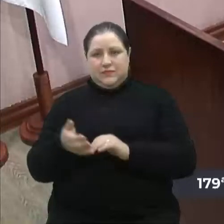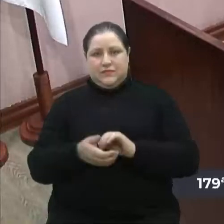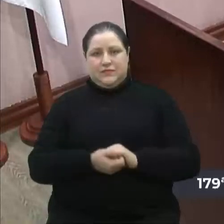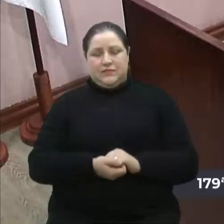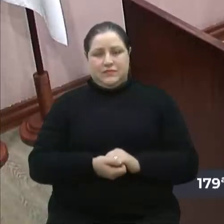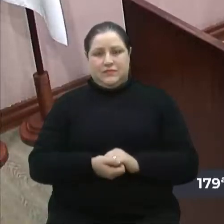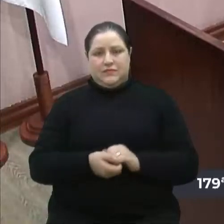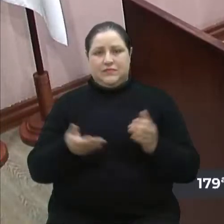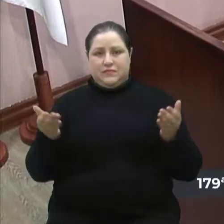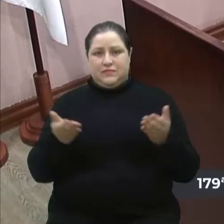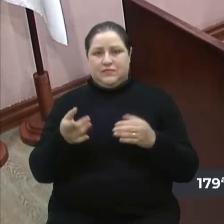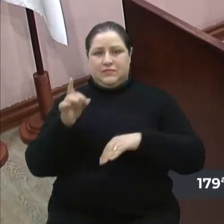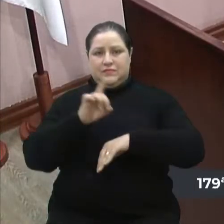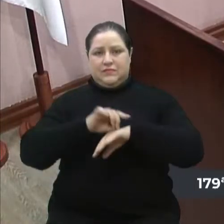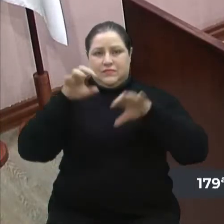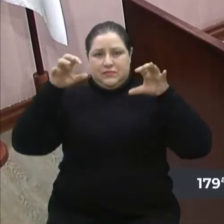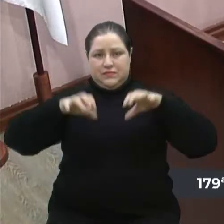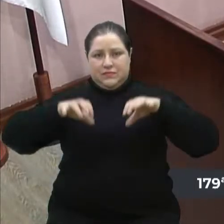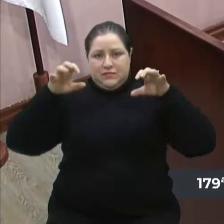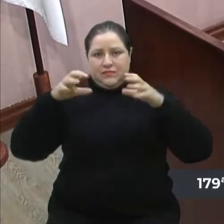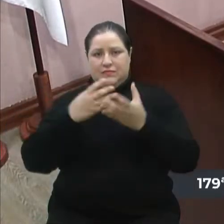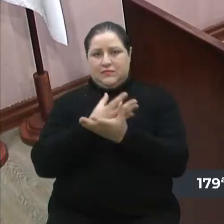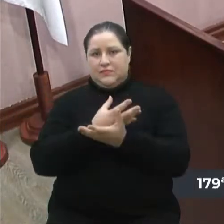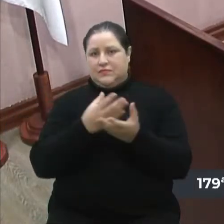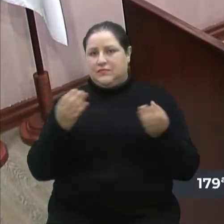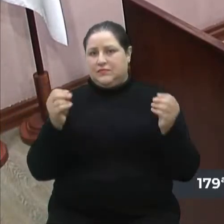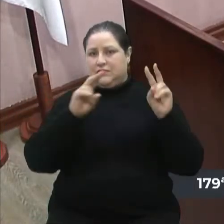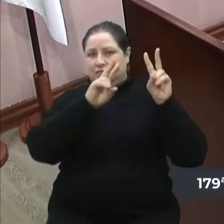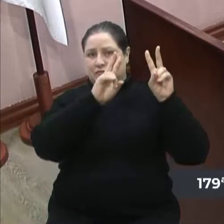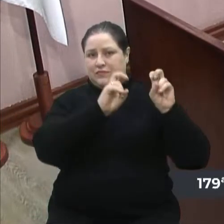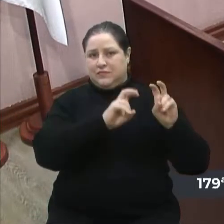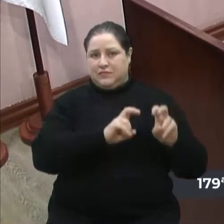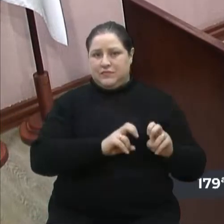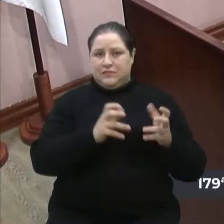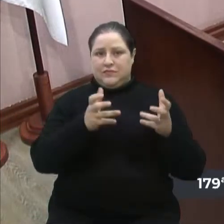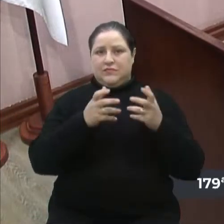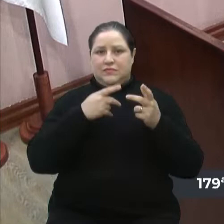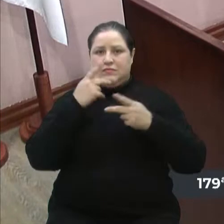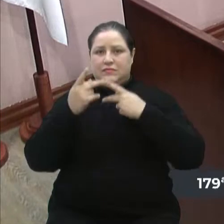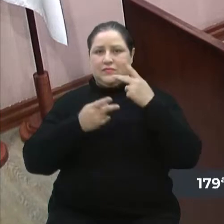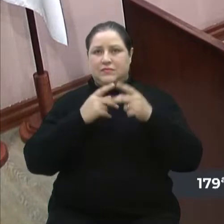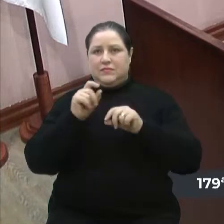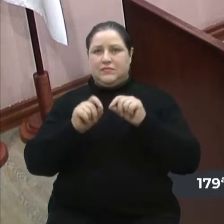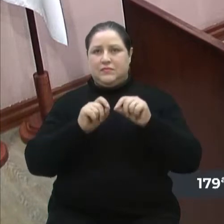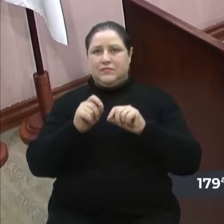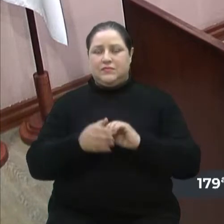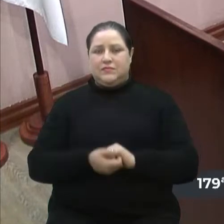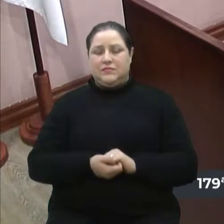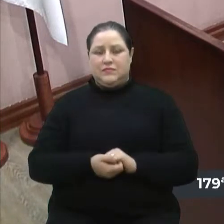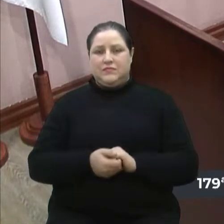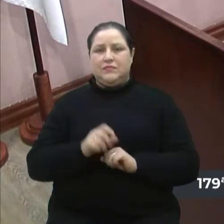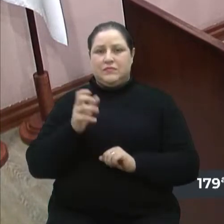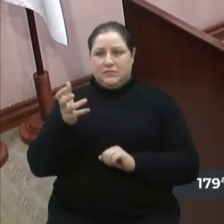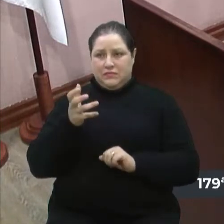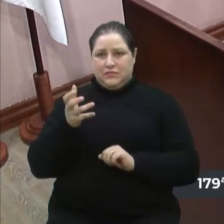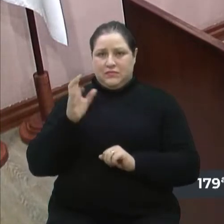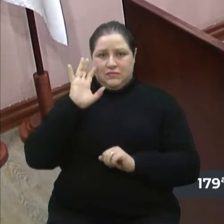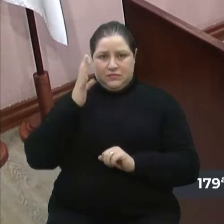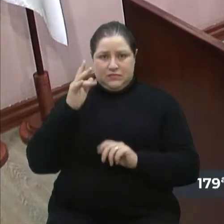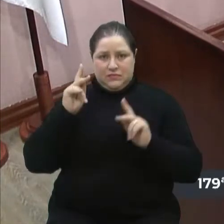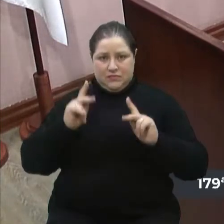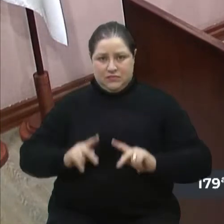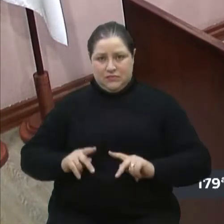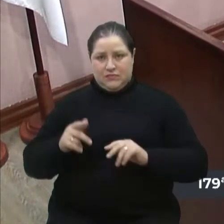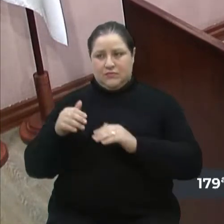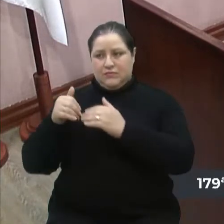Nesse dia chuvoso, muitos temas, eu quero dizer que querem resolver o problema dos ambulantes, chame